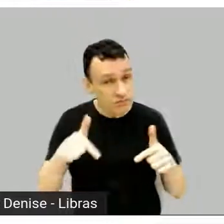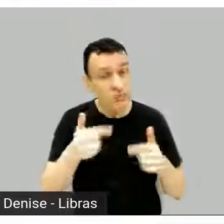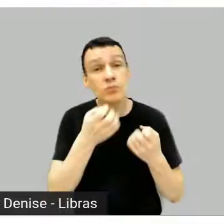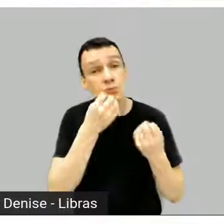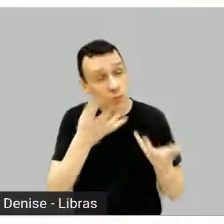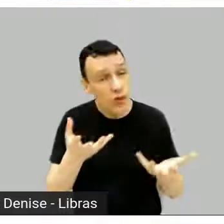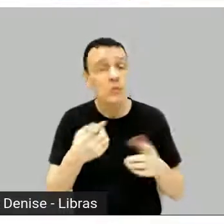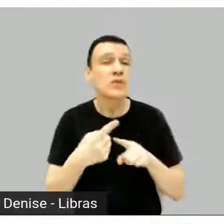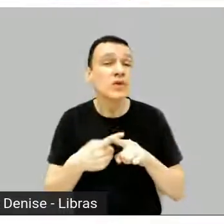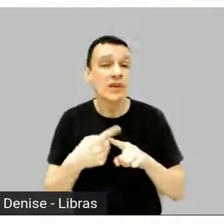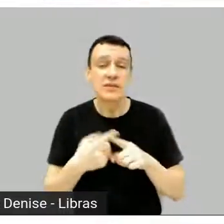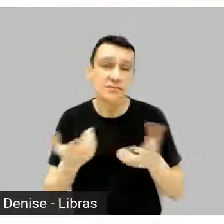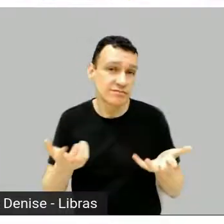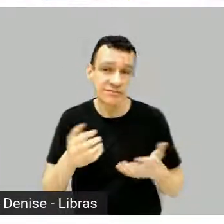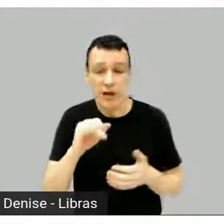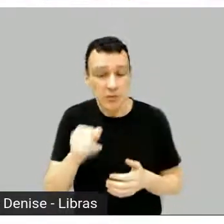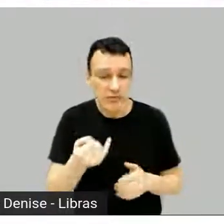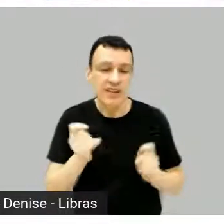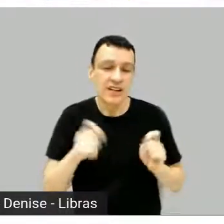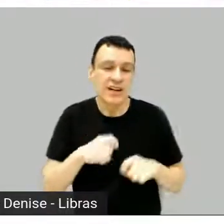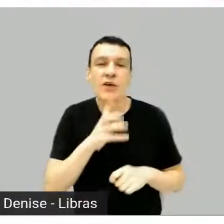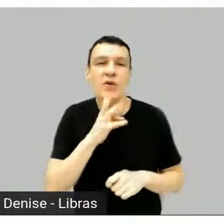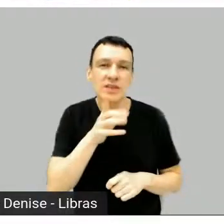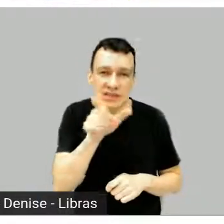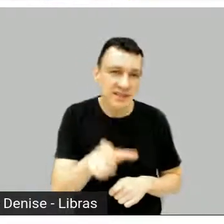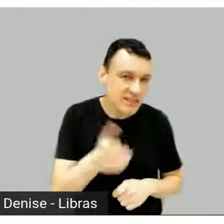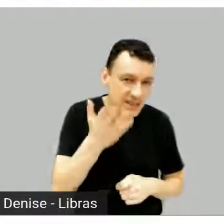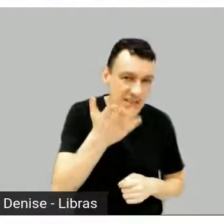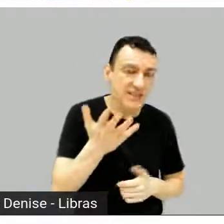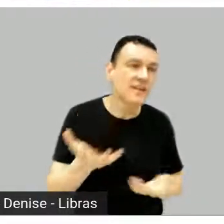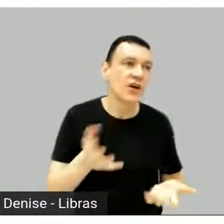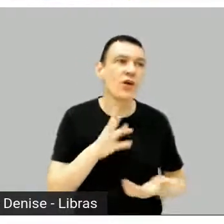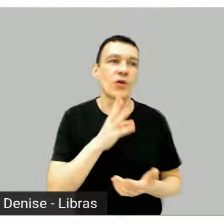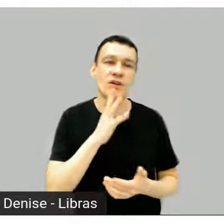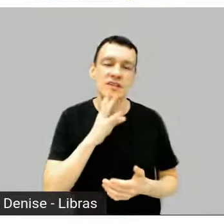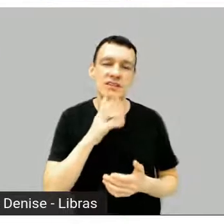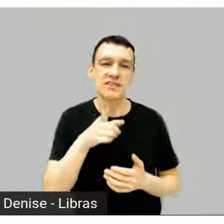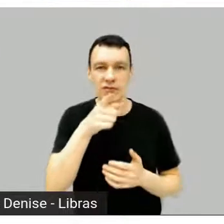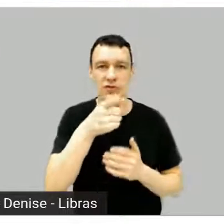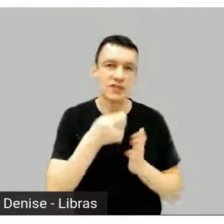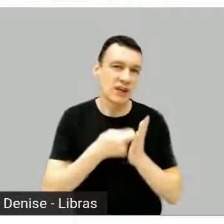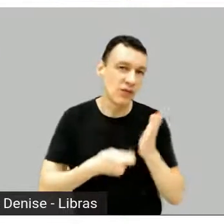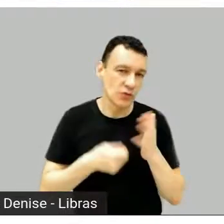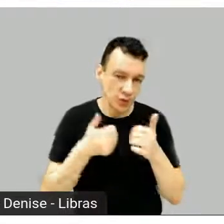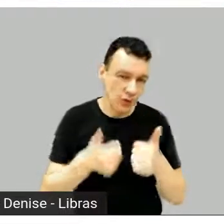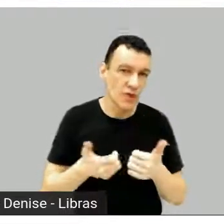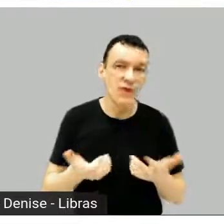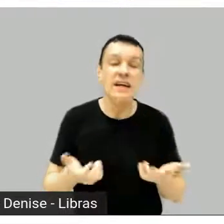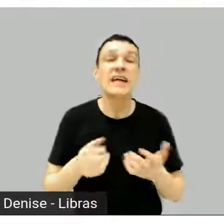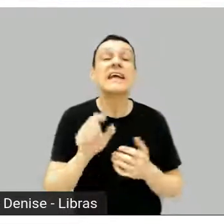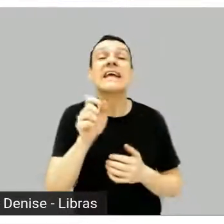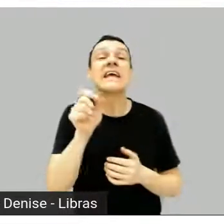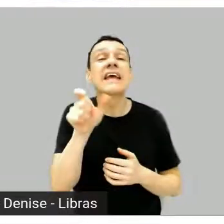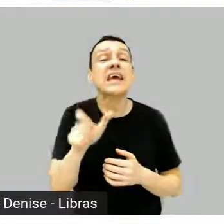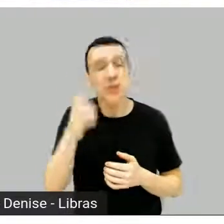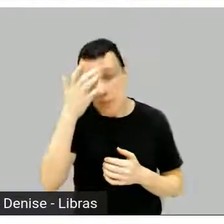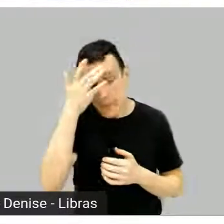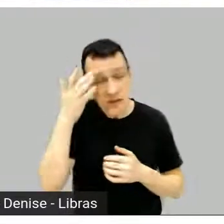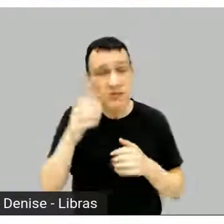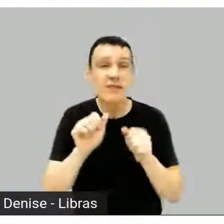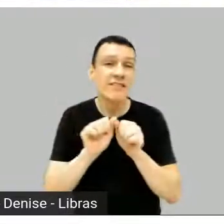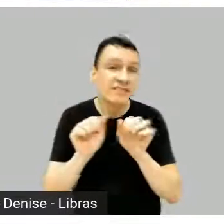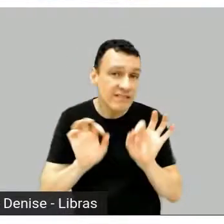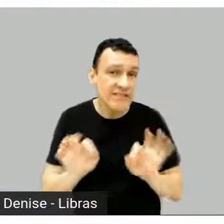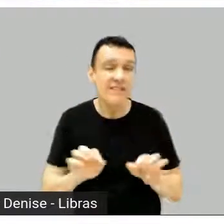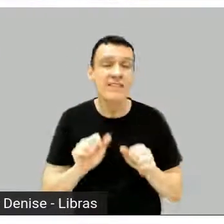né? Pode conhecer mais aí sobre o autor, né? Por trás dos filmes, por trás das séries, é